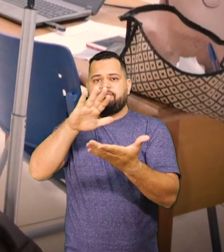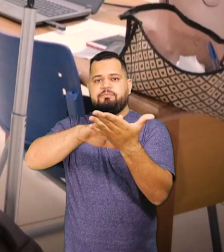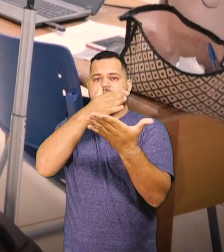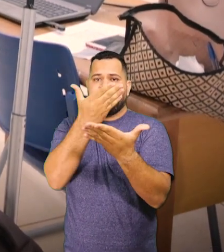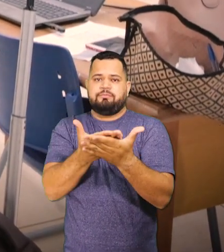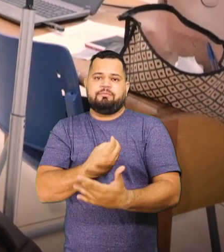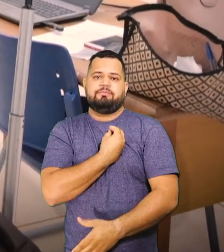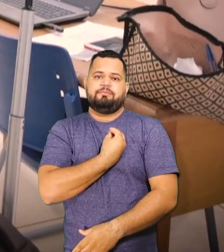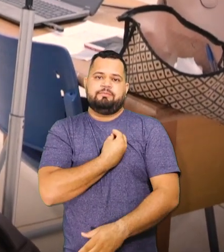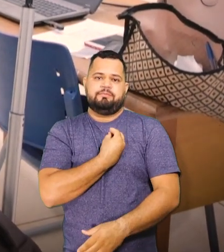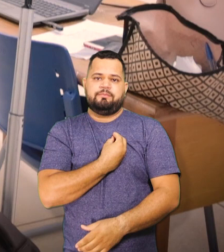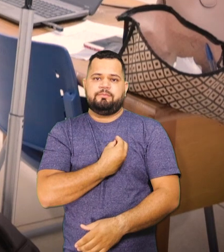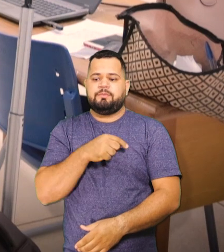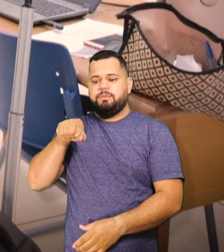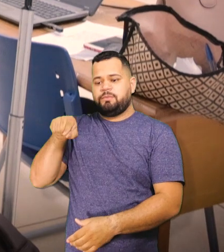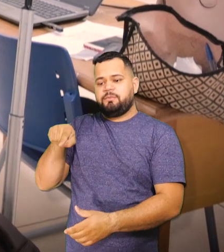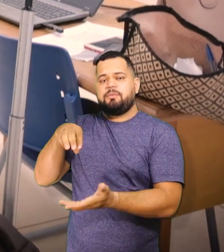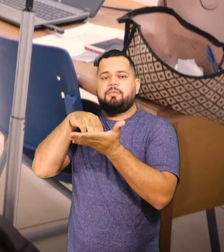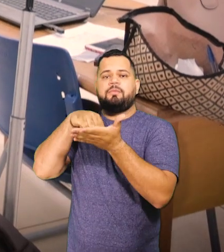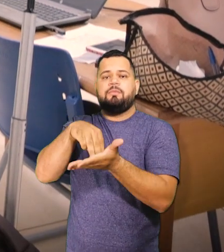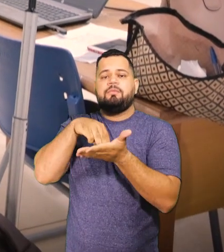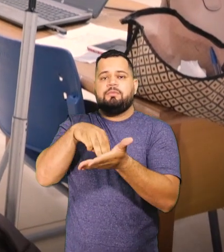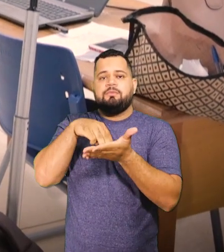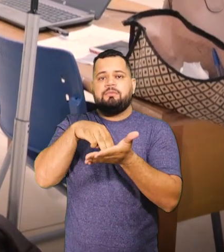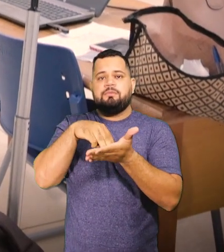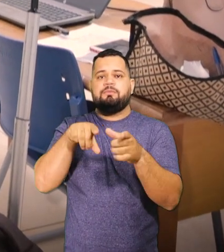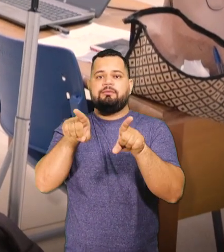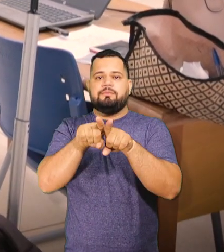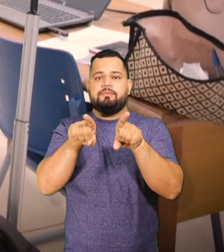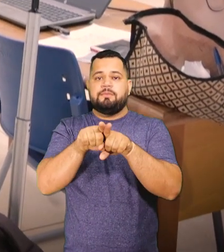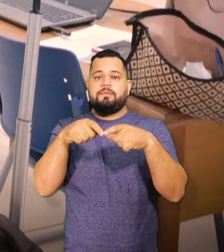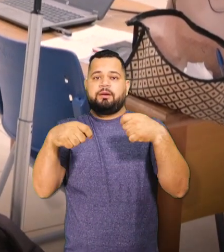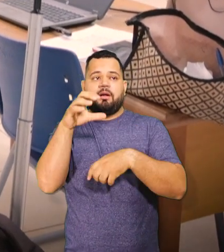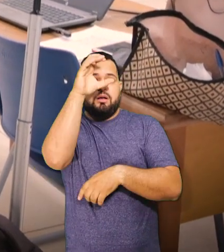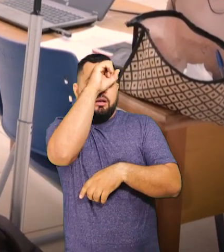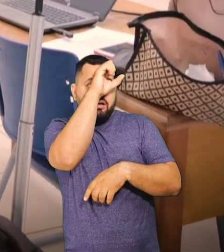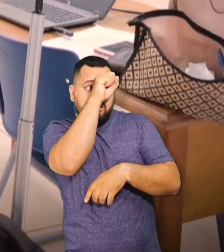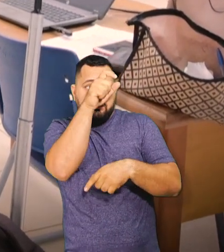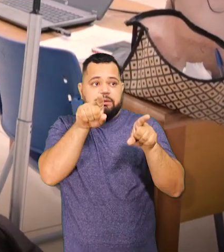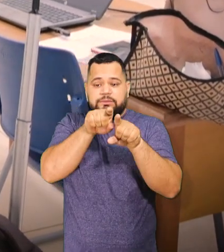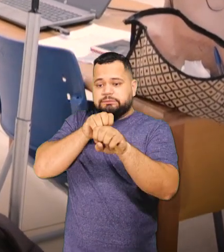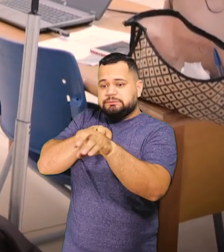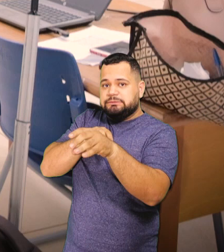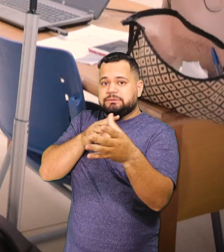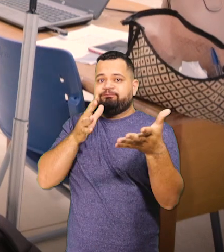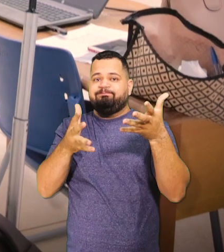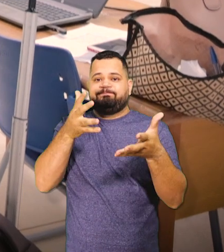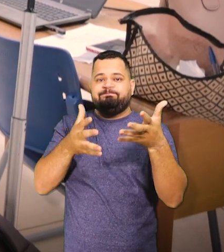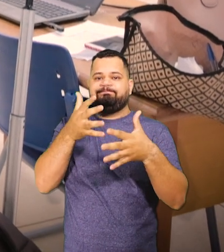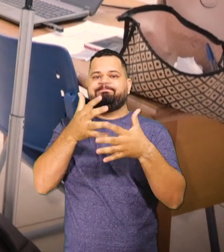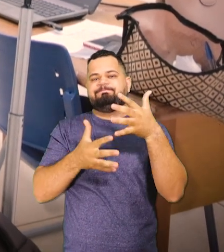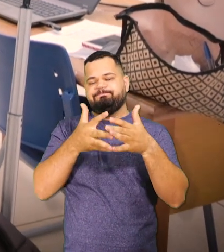profissional intérprete e a aluna que era monitora, além de ter que aprender, tinha que ensinar e isso causou um certo